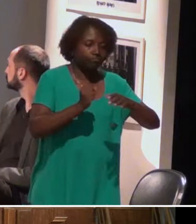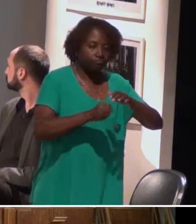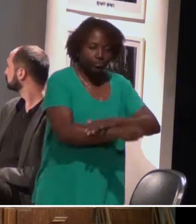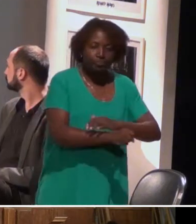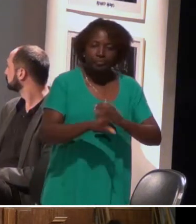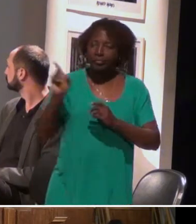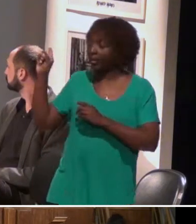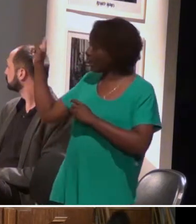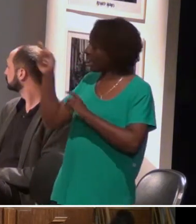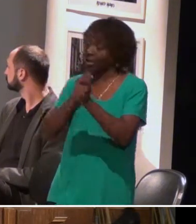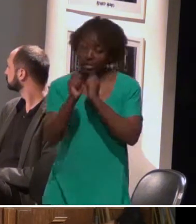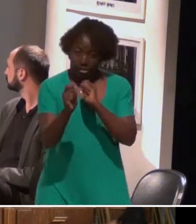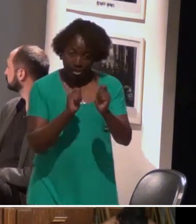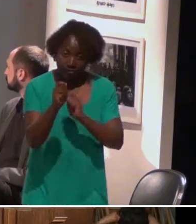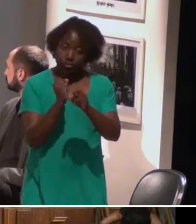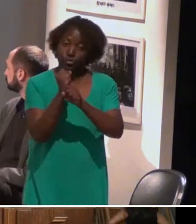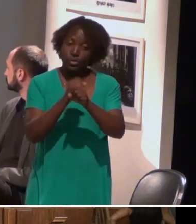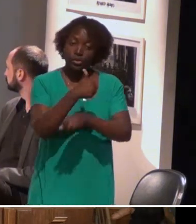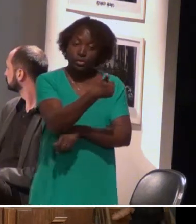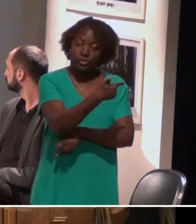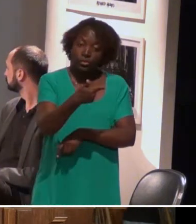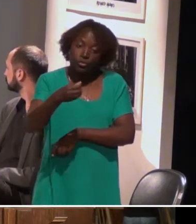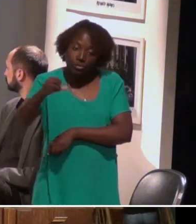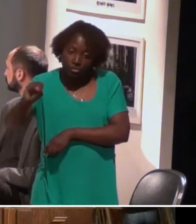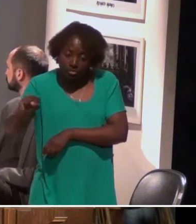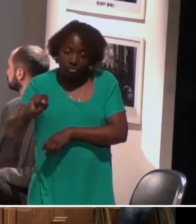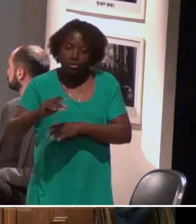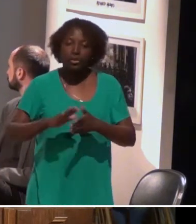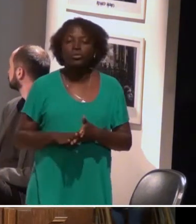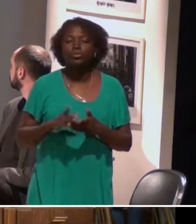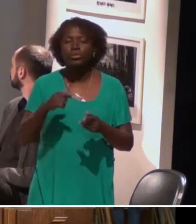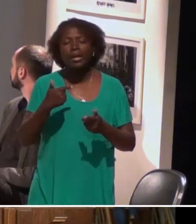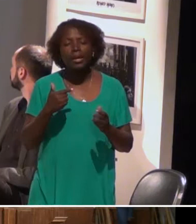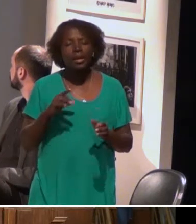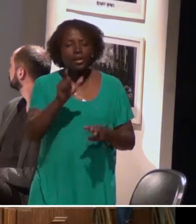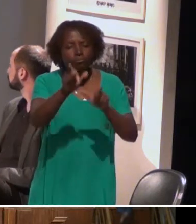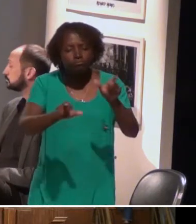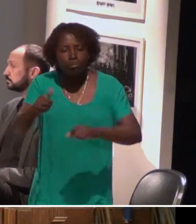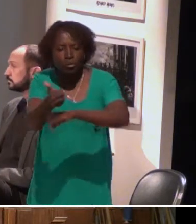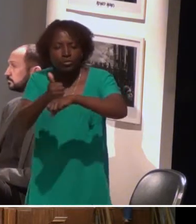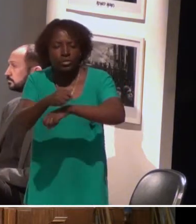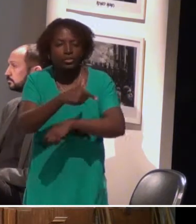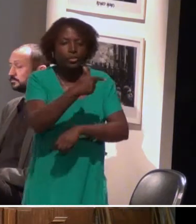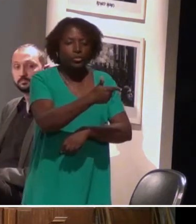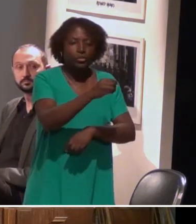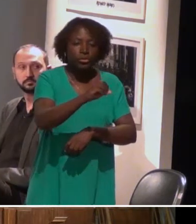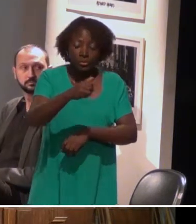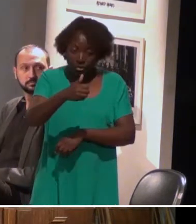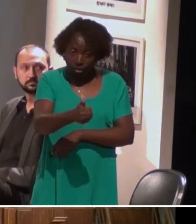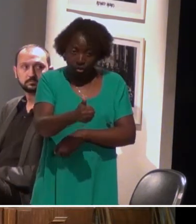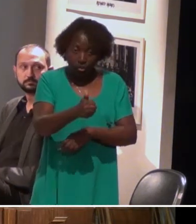essas foram as entrevistas realizadas em 2018. A gente entrevistou 201 profissionais daquelas